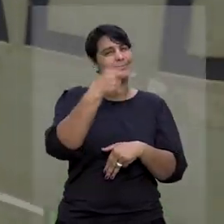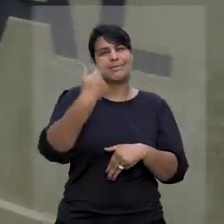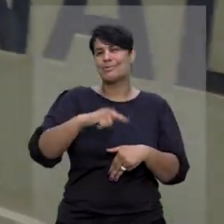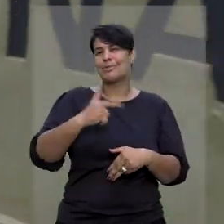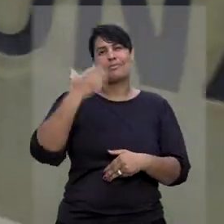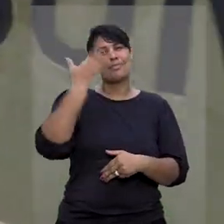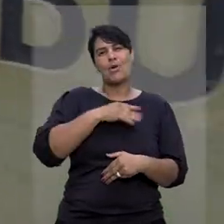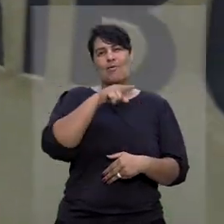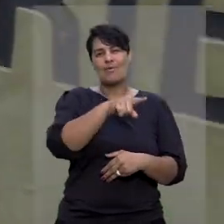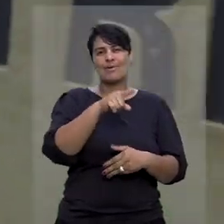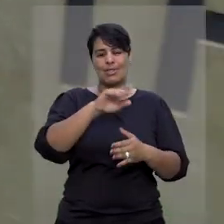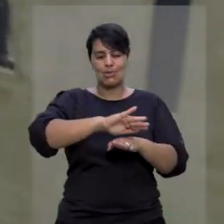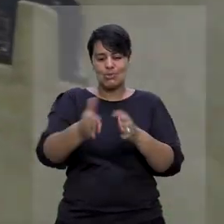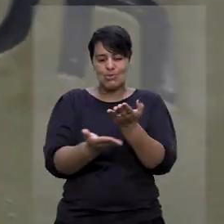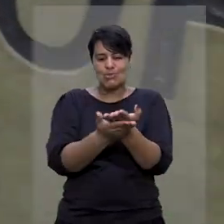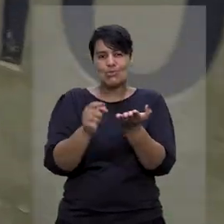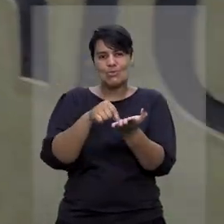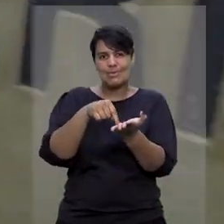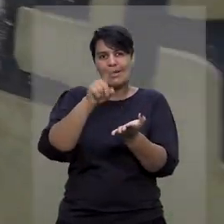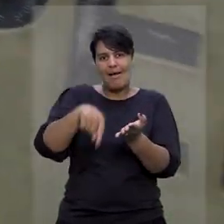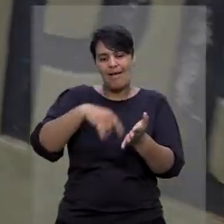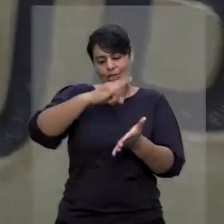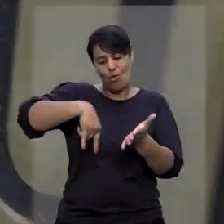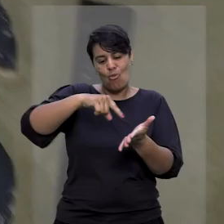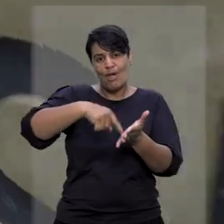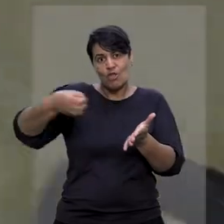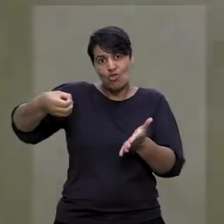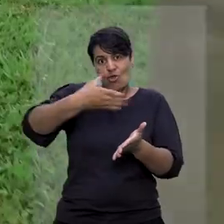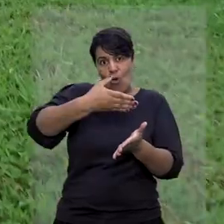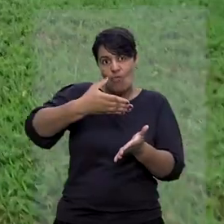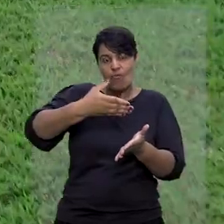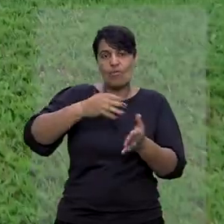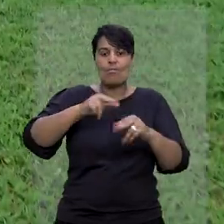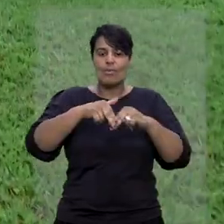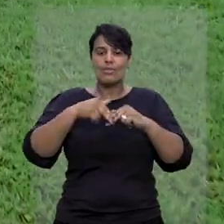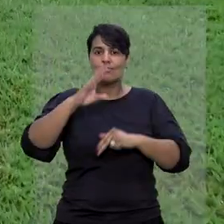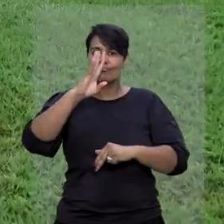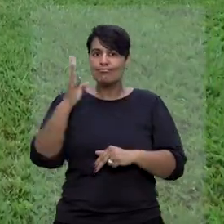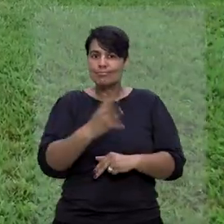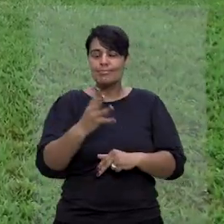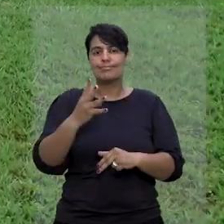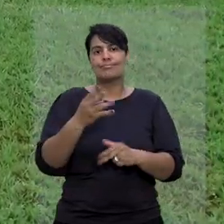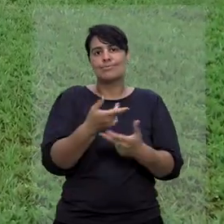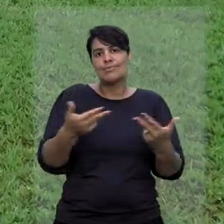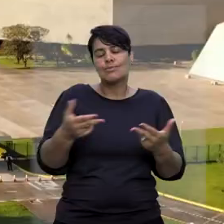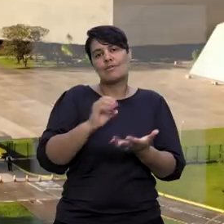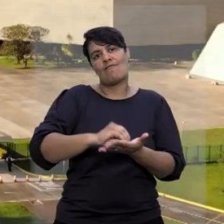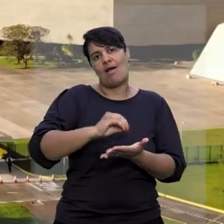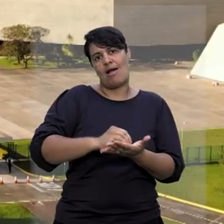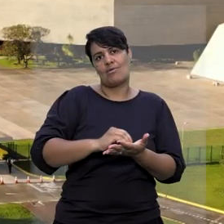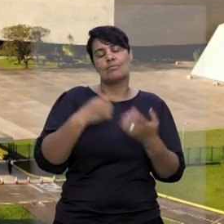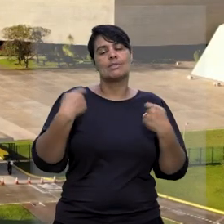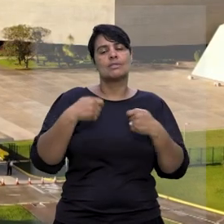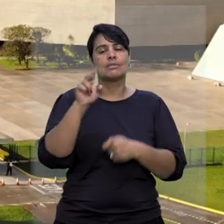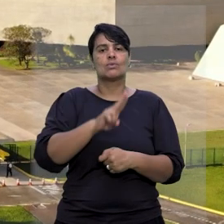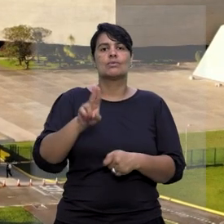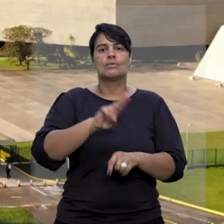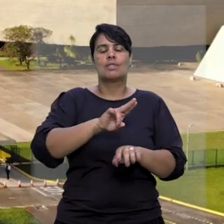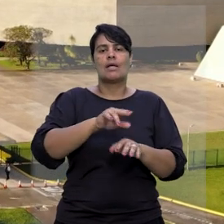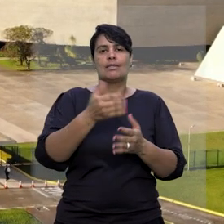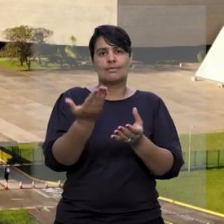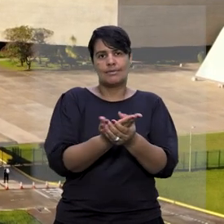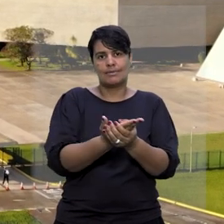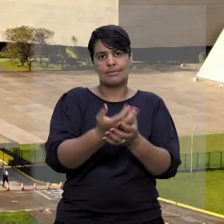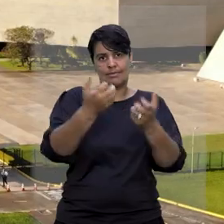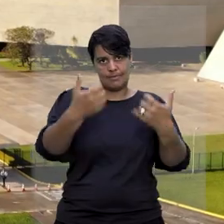não houve demonstração de que o documento indicado como novo era ignorado ou de impossível obtenção para a utilização no